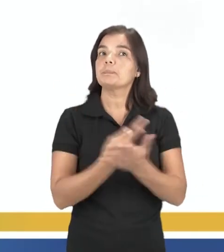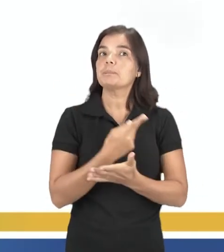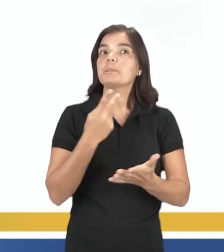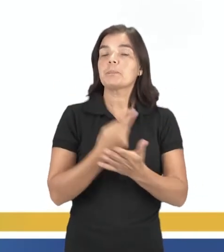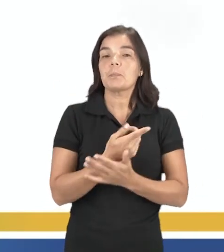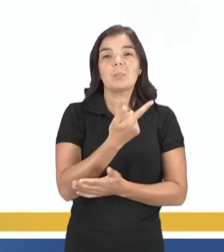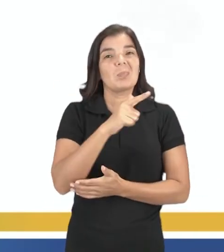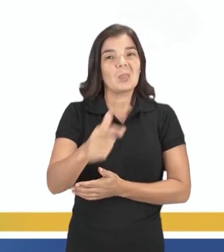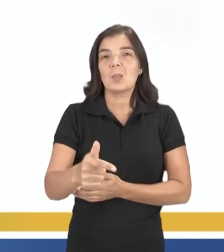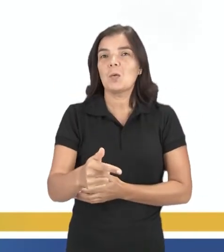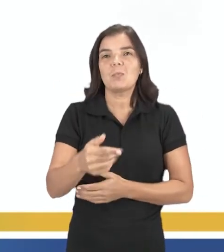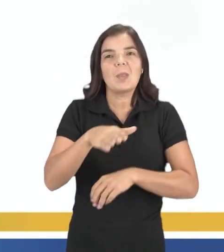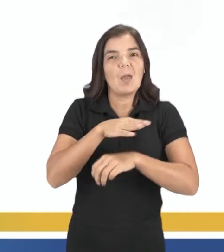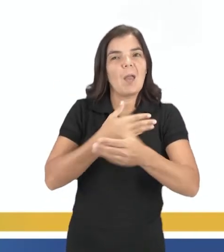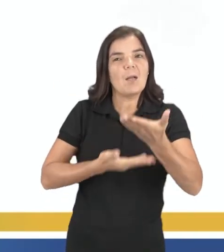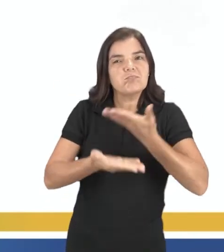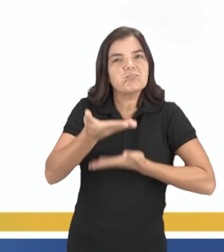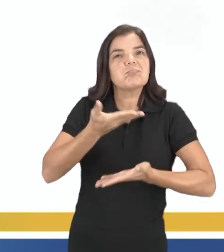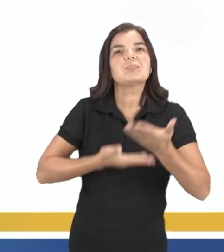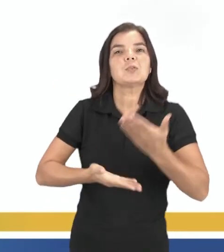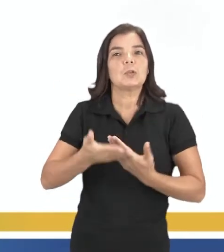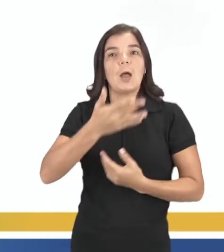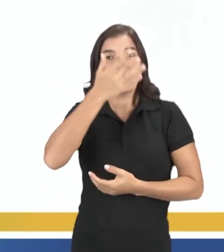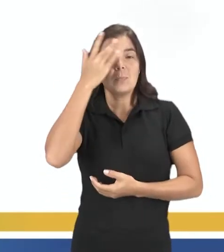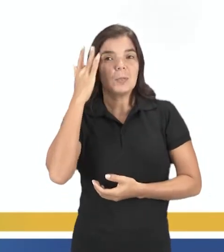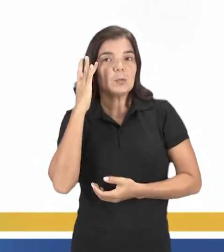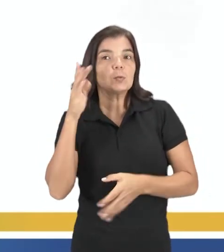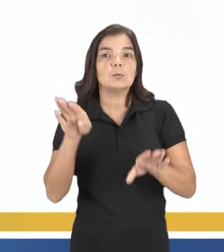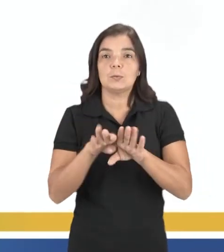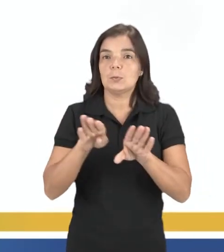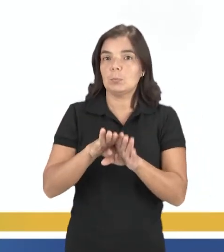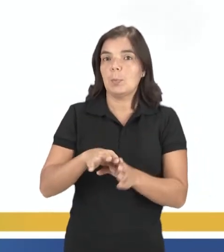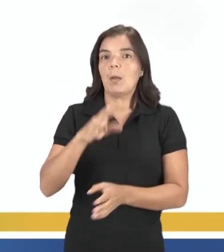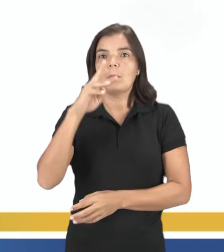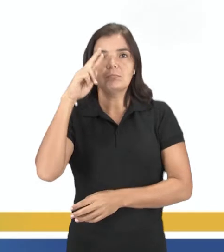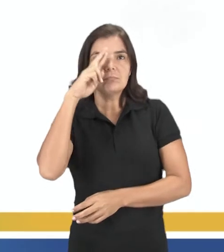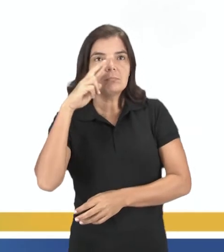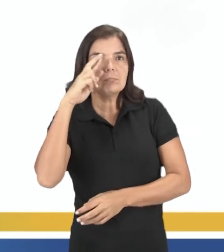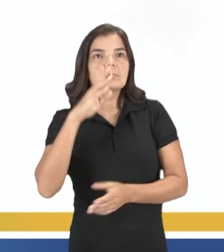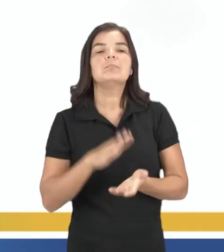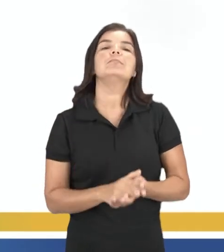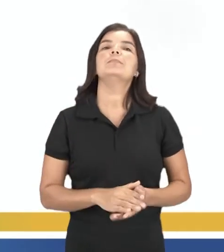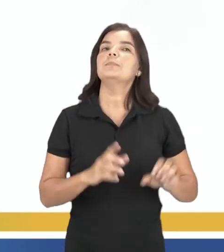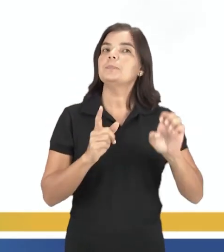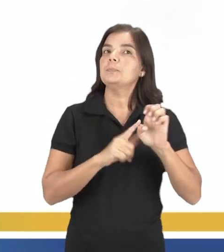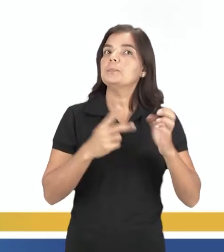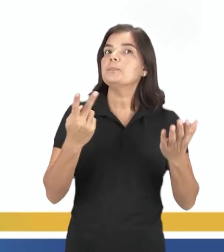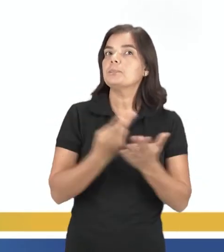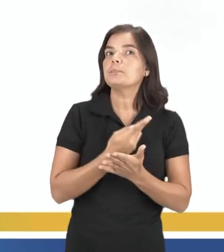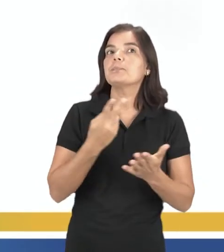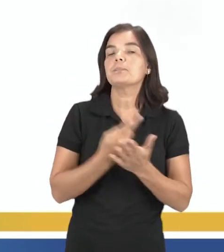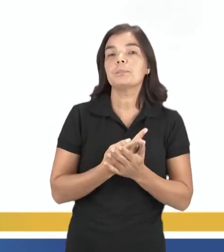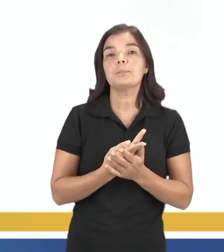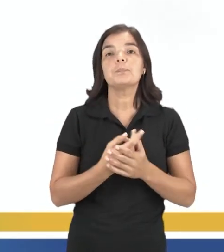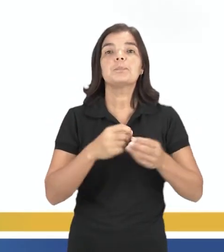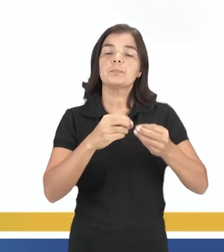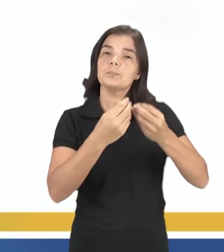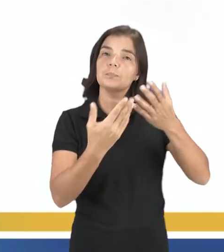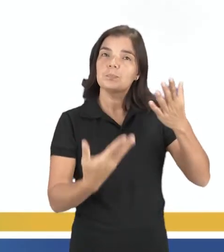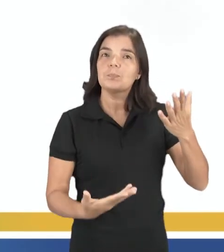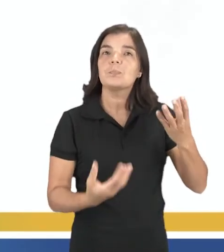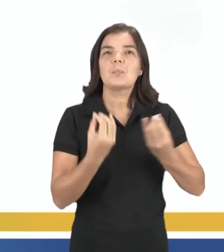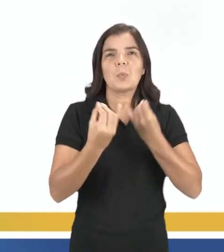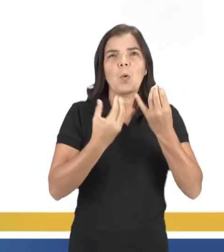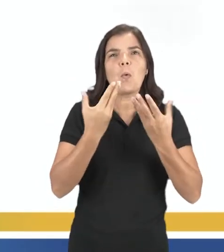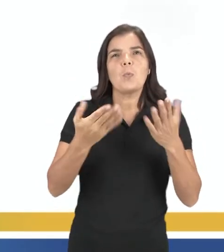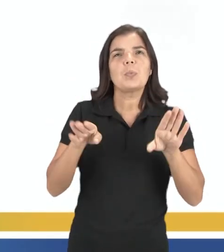incorreta, não há diálogo entre os artistas e o público nas operetas. Letra E, incorreta também, o enredo